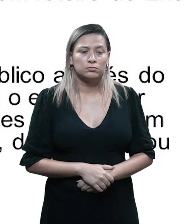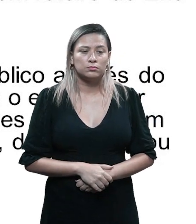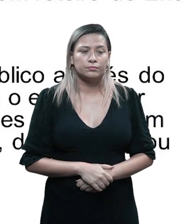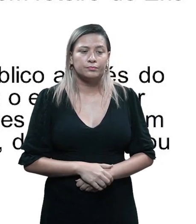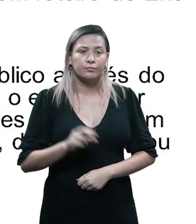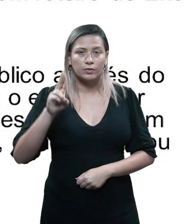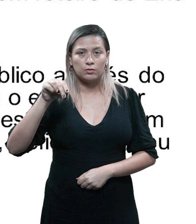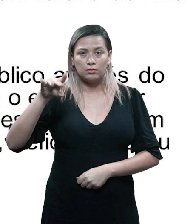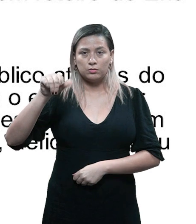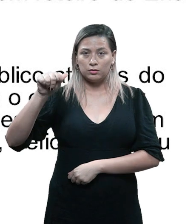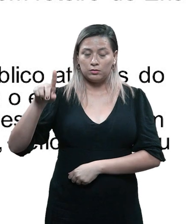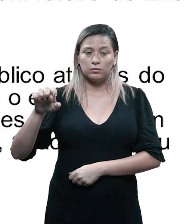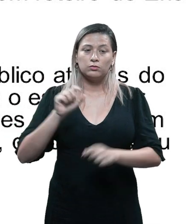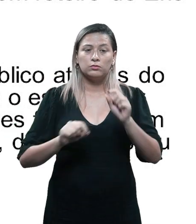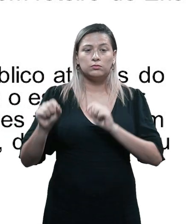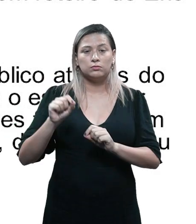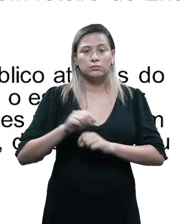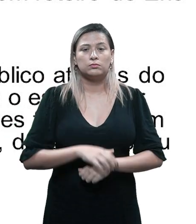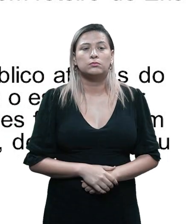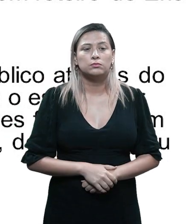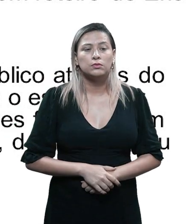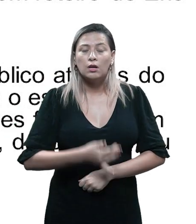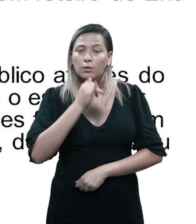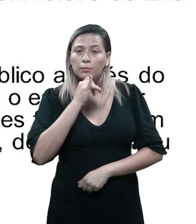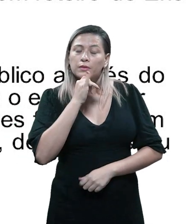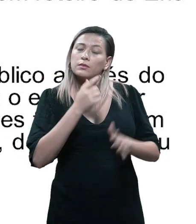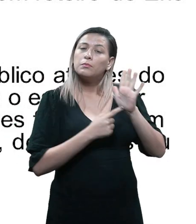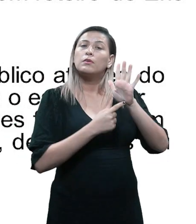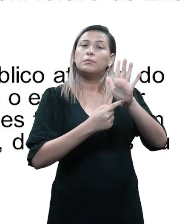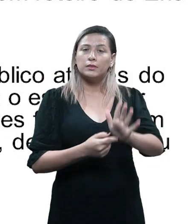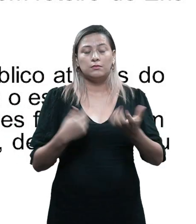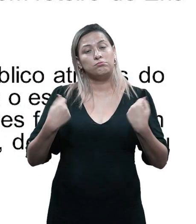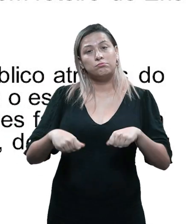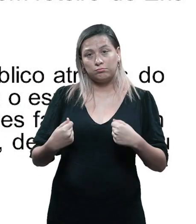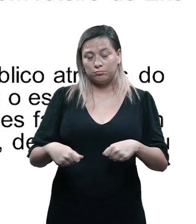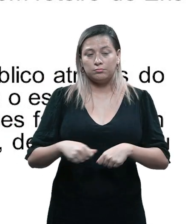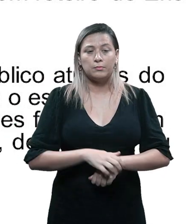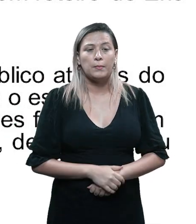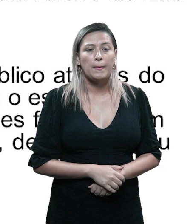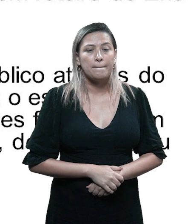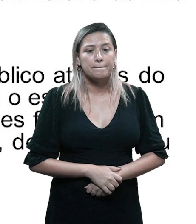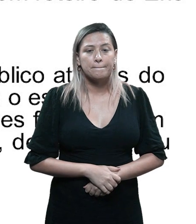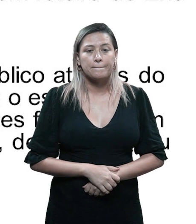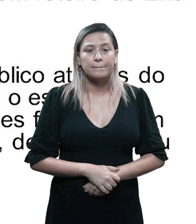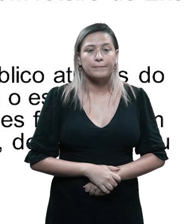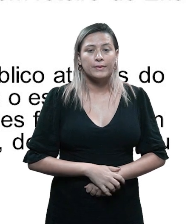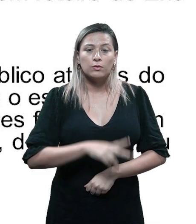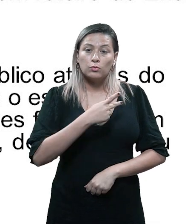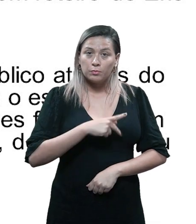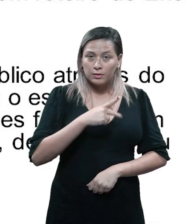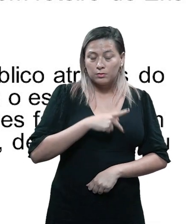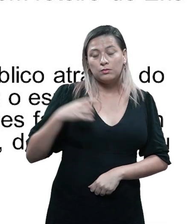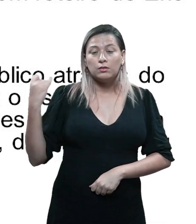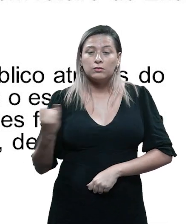Então a unidade vai celebrar justamente e vai dar esse exemplo da necessidade de você ter um personagem único,